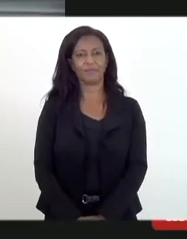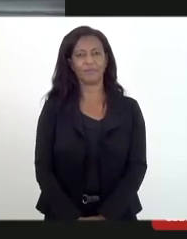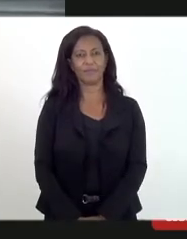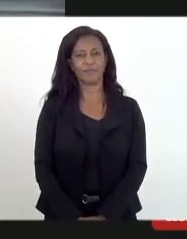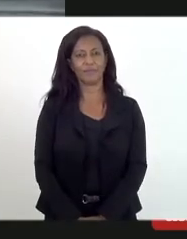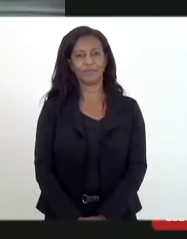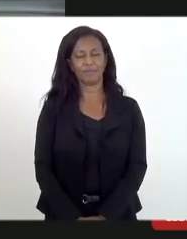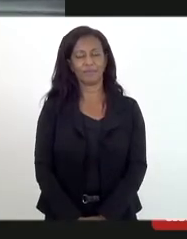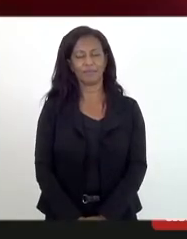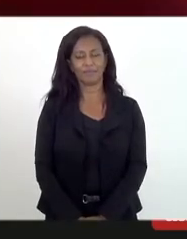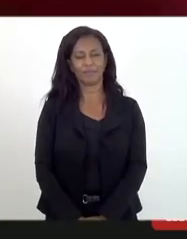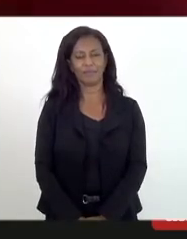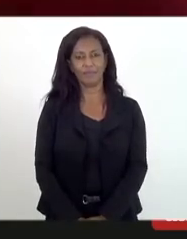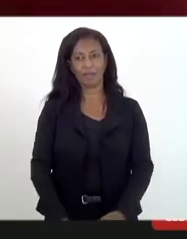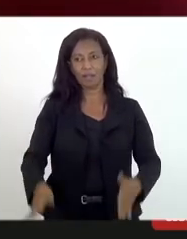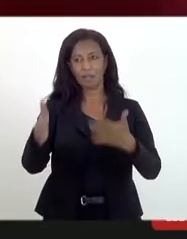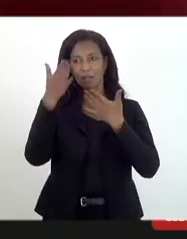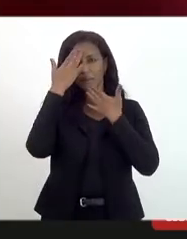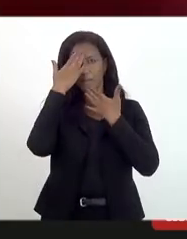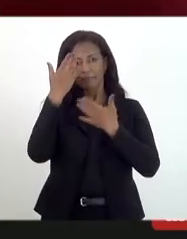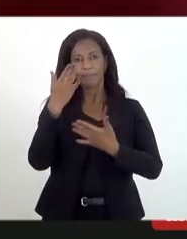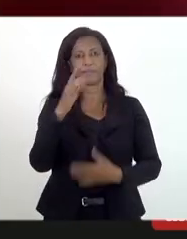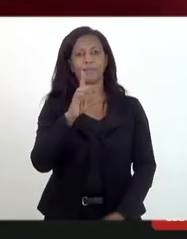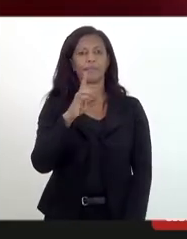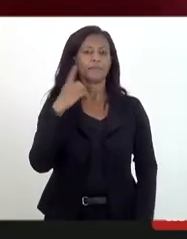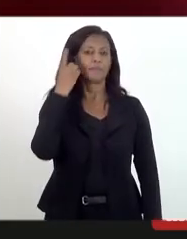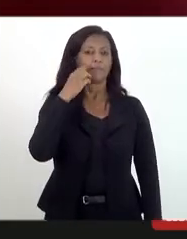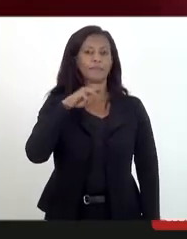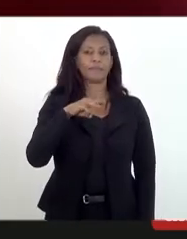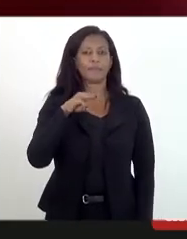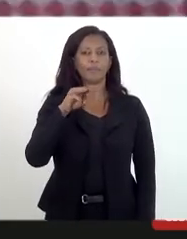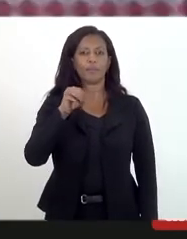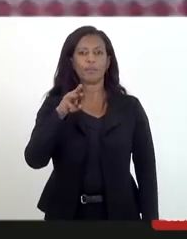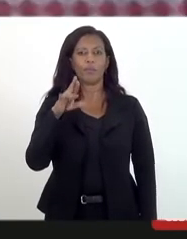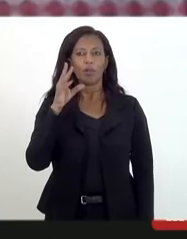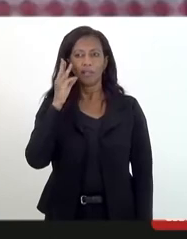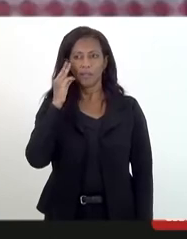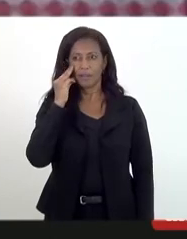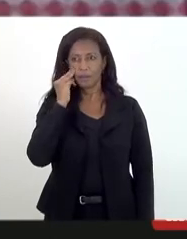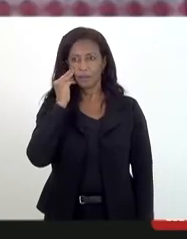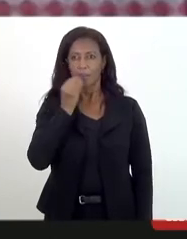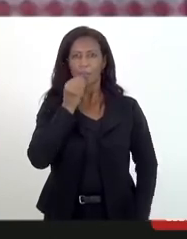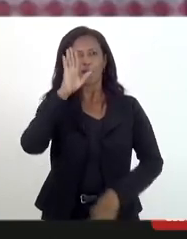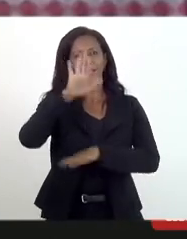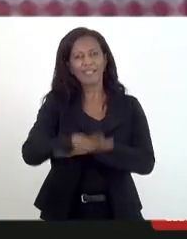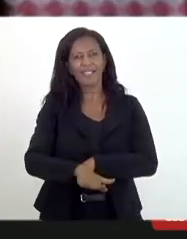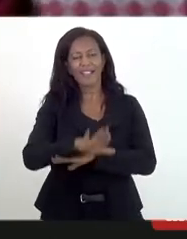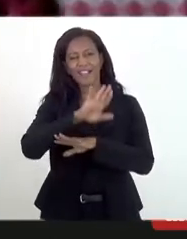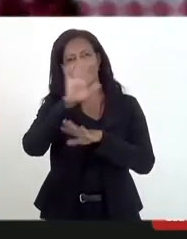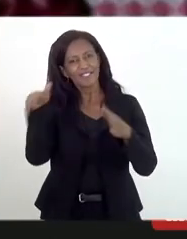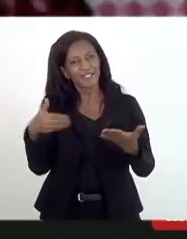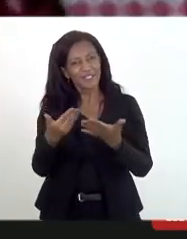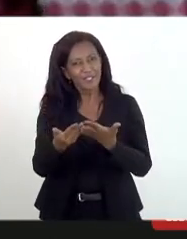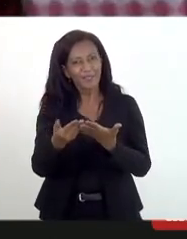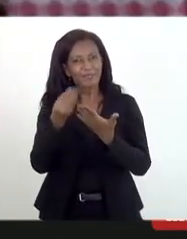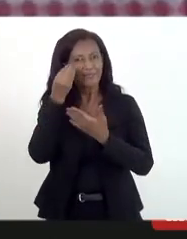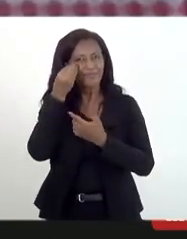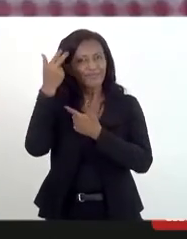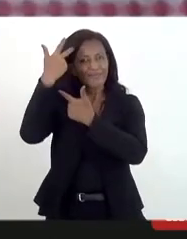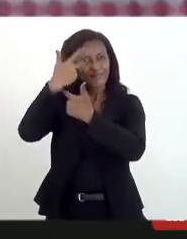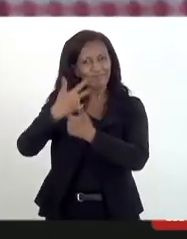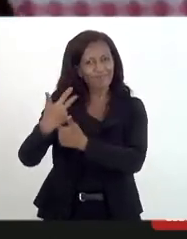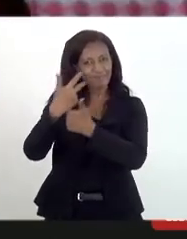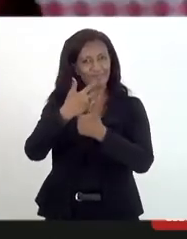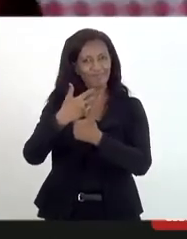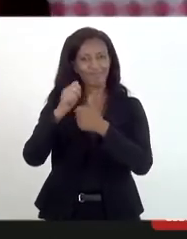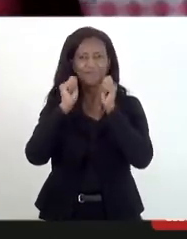Obrigada, deputada Renata e deputada Mônica Francisco. Boa tarde a todos e todas que nos assistem pela